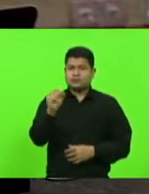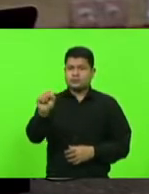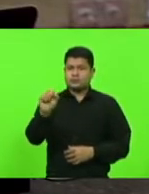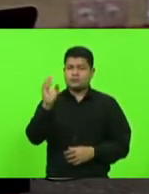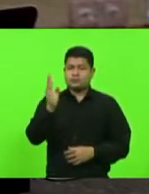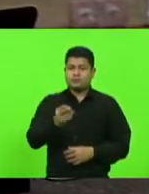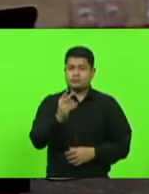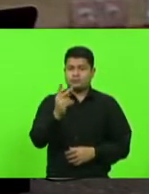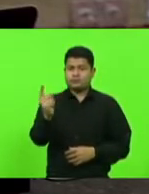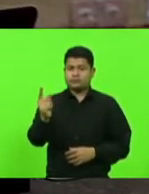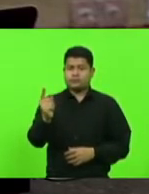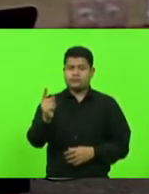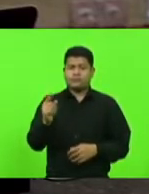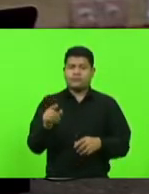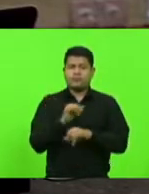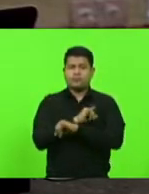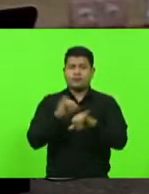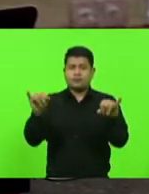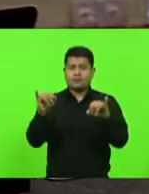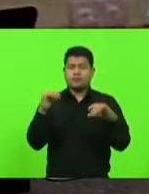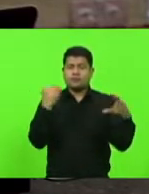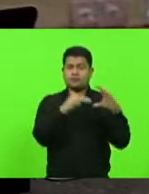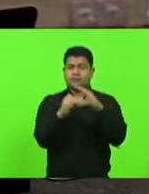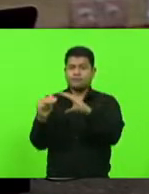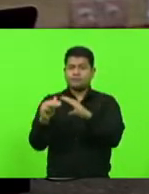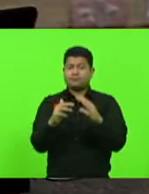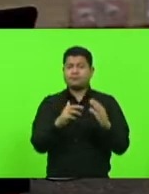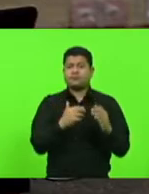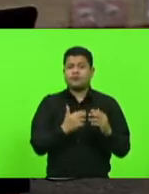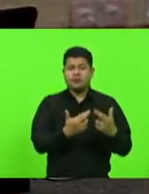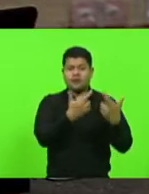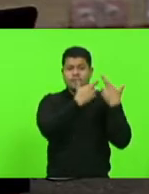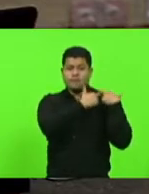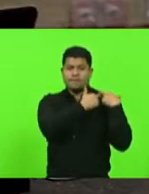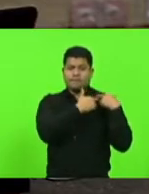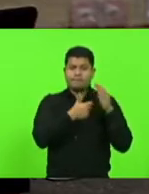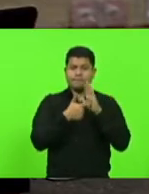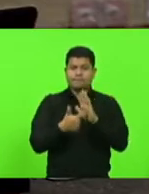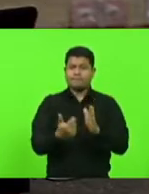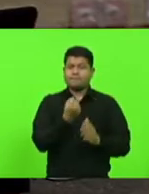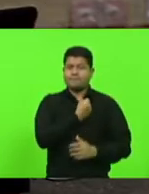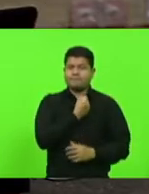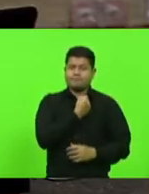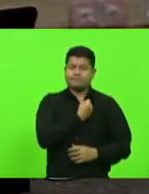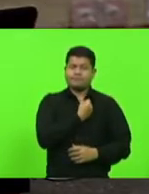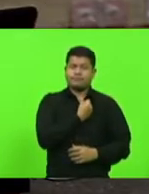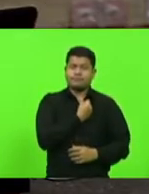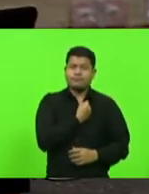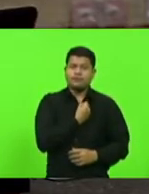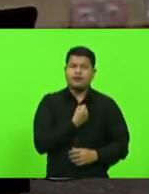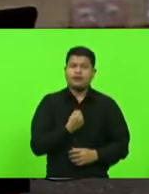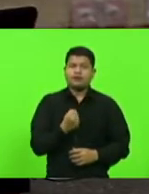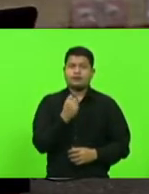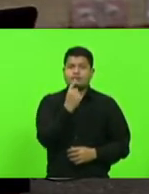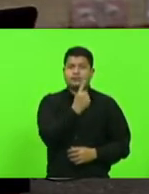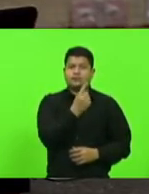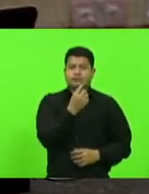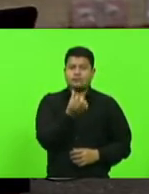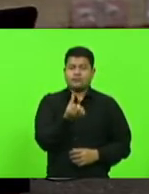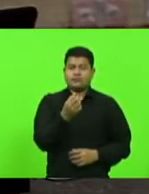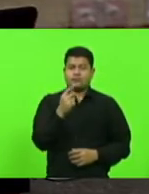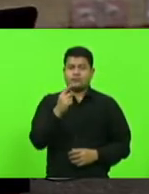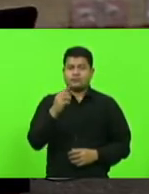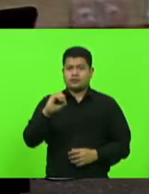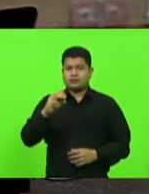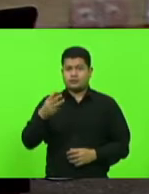e comunicou que encaminhará aos destinatários as indicações nº 1.603